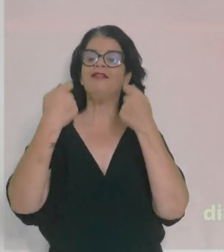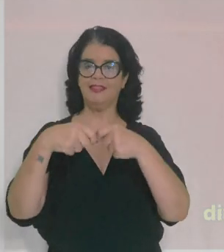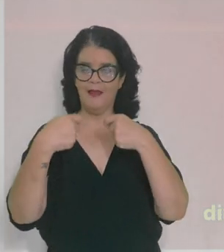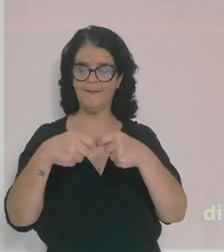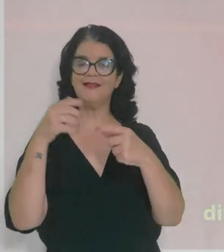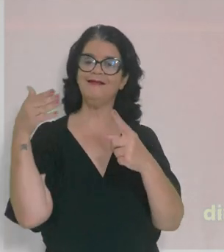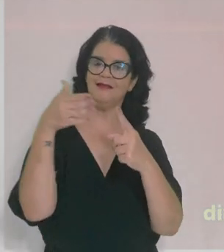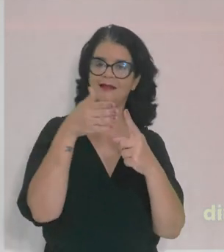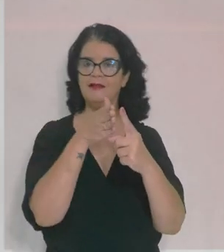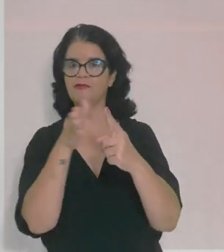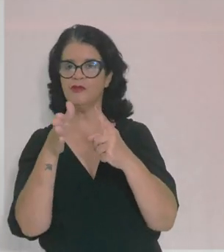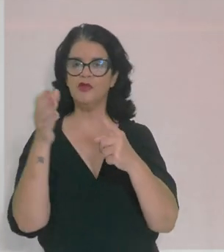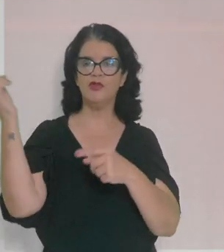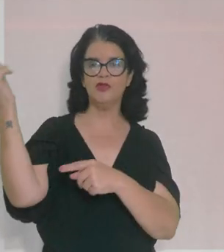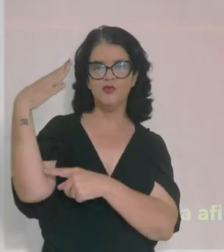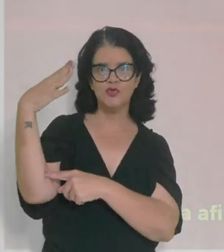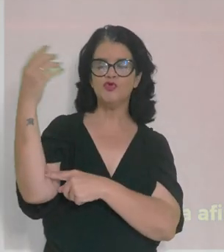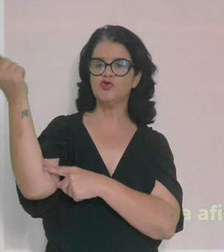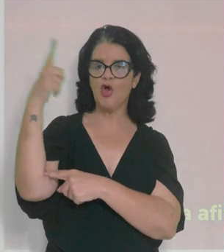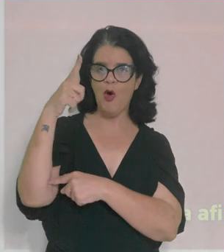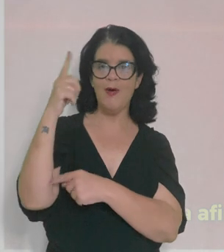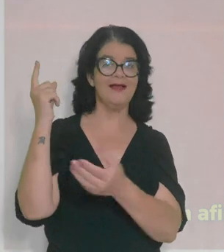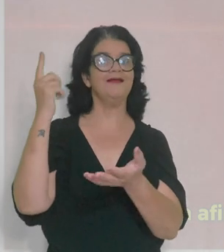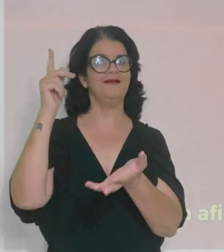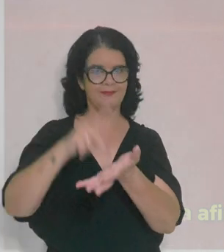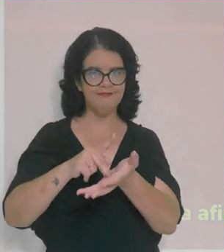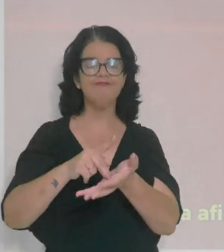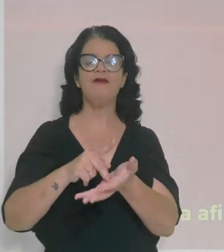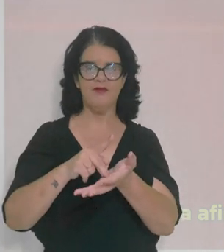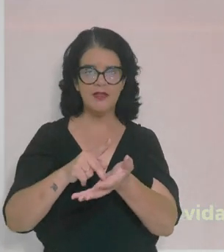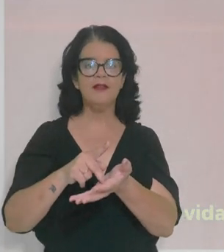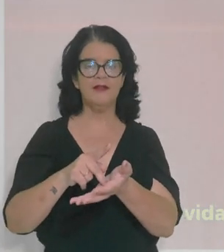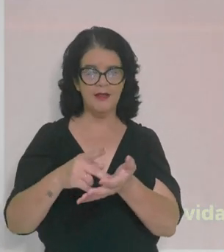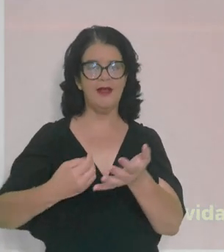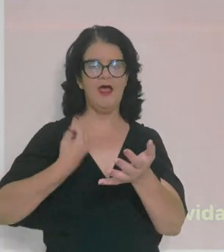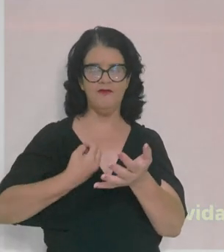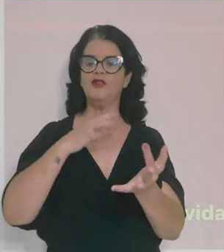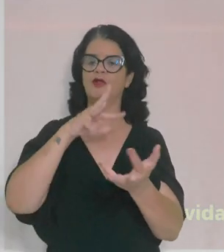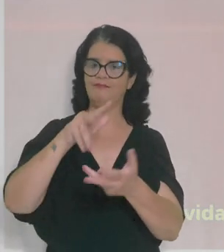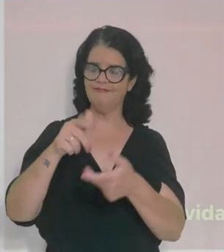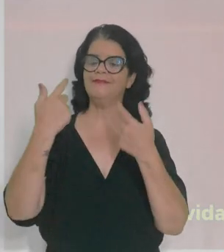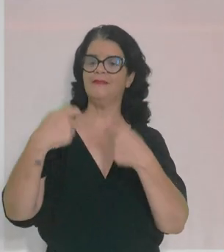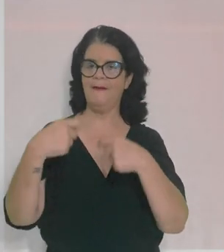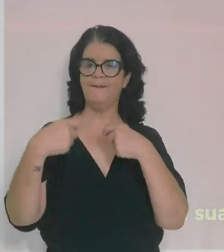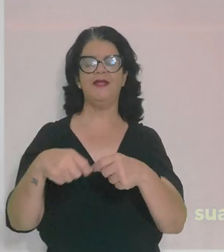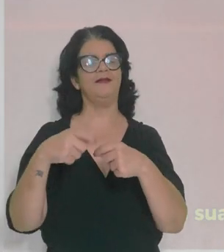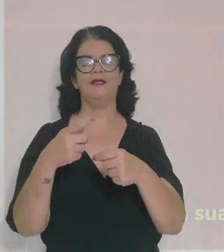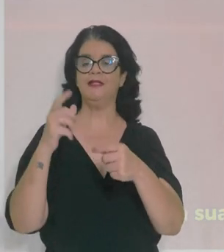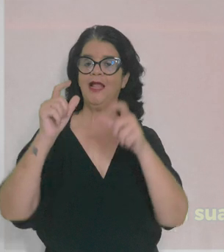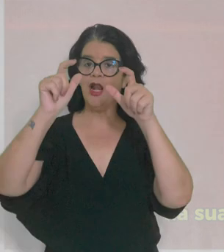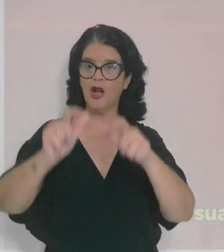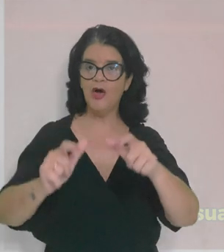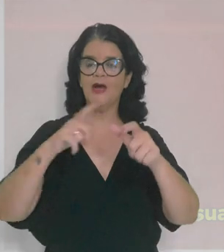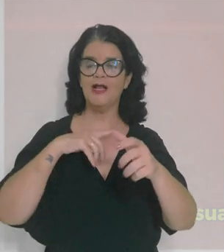direta e indiretamente da luz do Sol? Essa afirmação, pessoal, é verdadeira. A vida do nosso planeta depende da sua